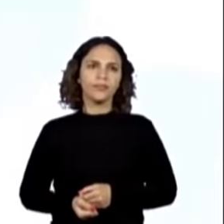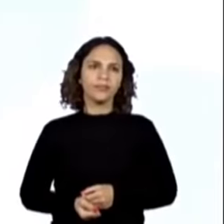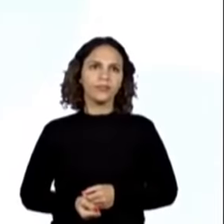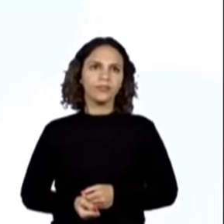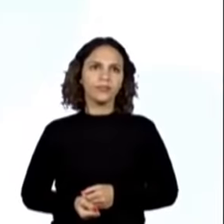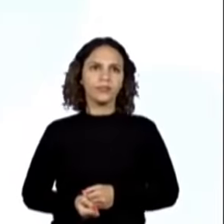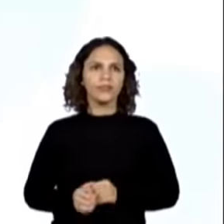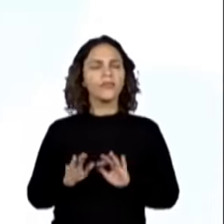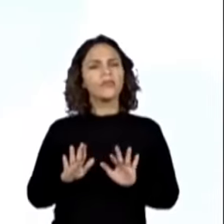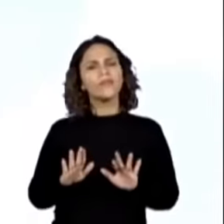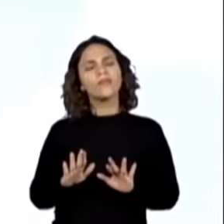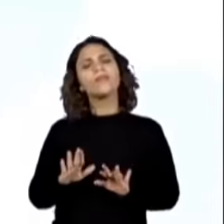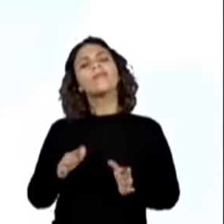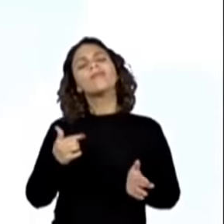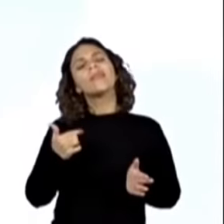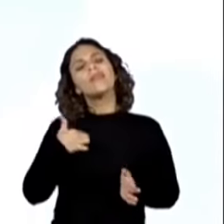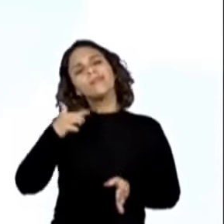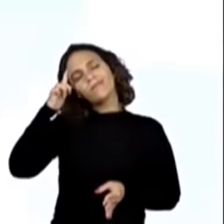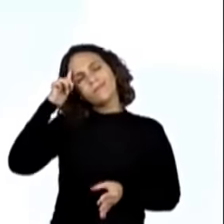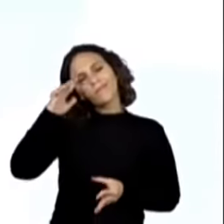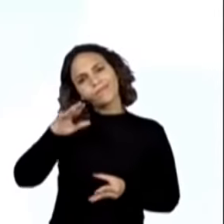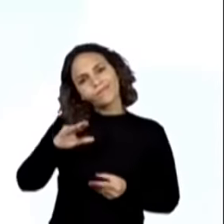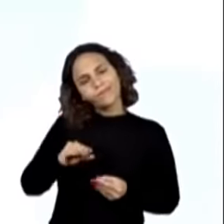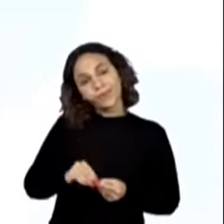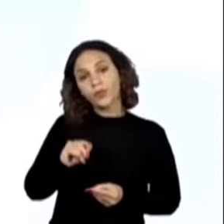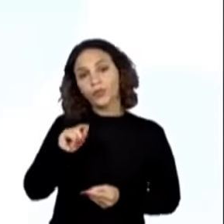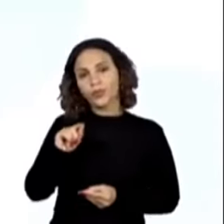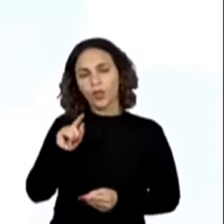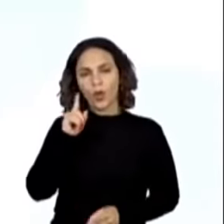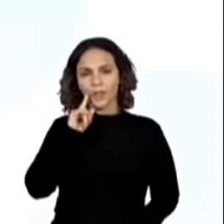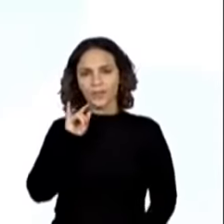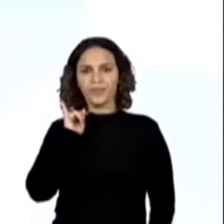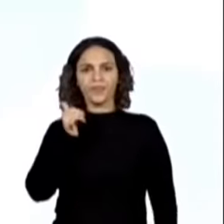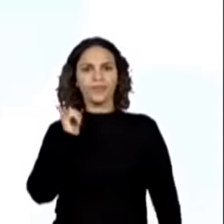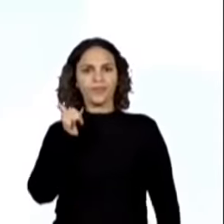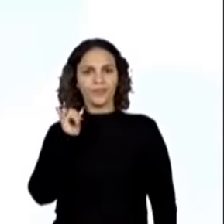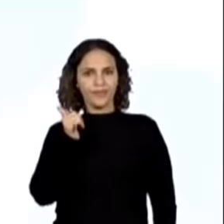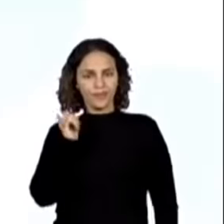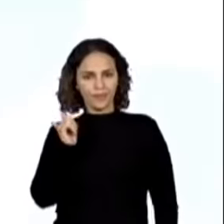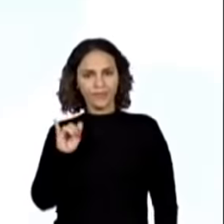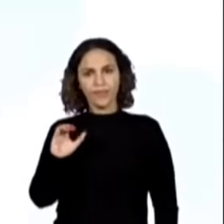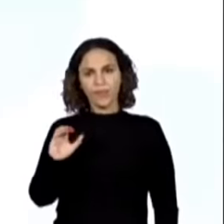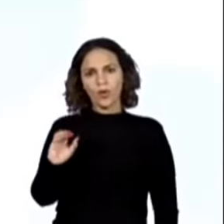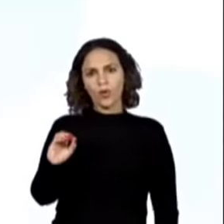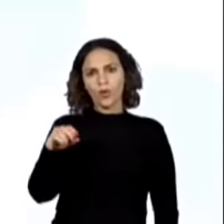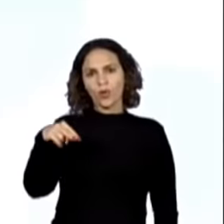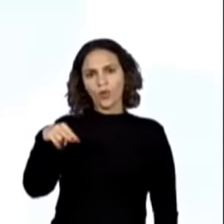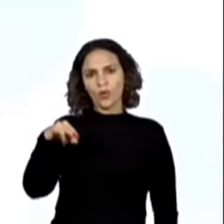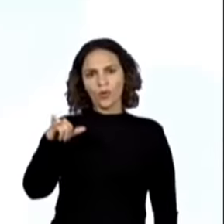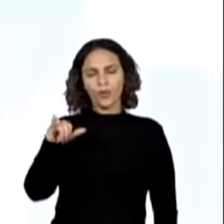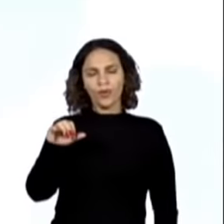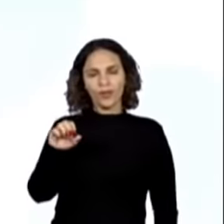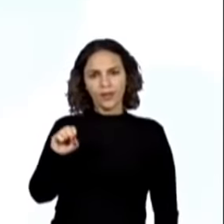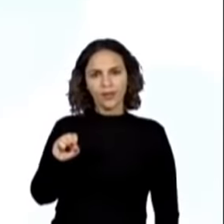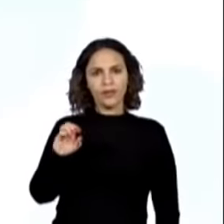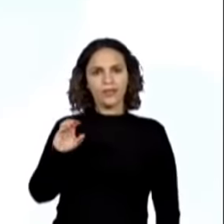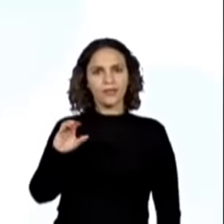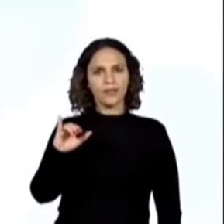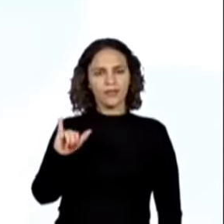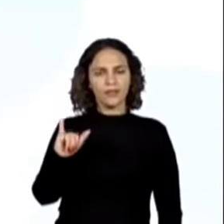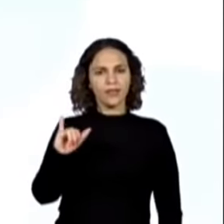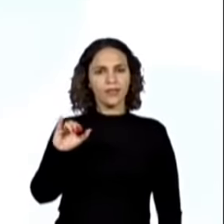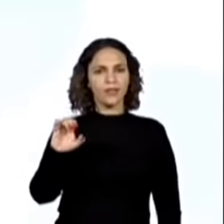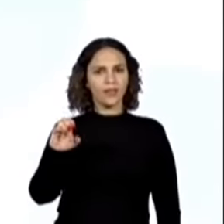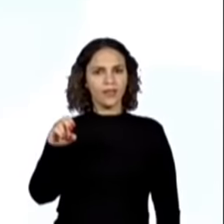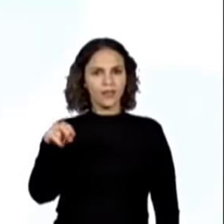O que podemos perceber é que a narração onisciente, né?